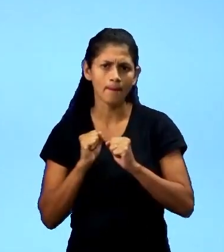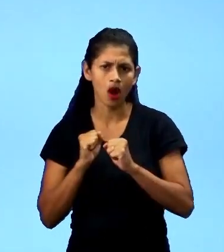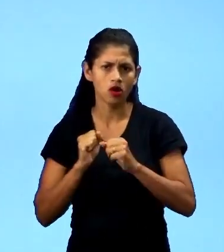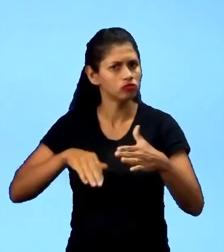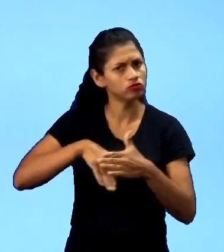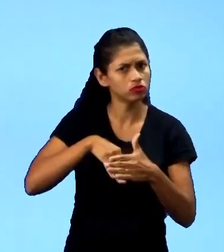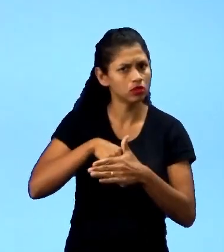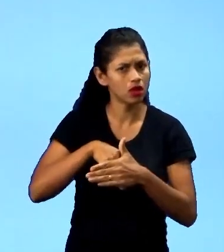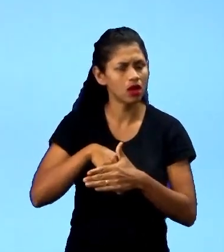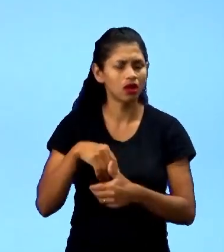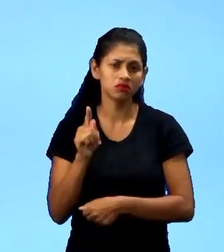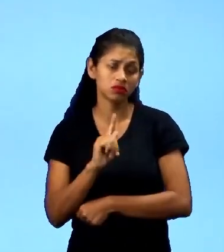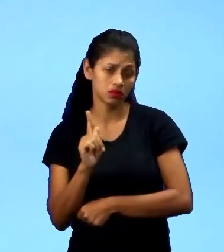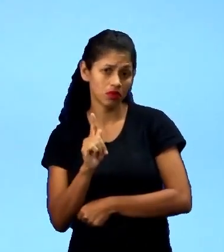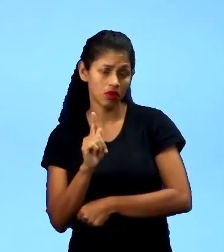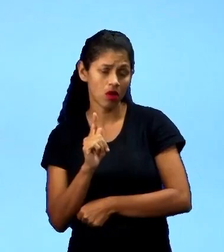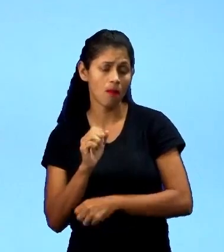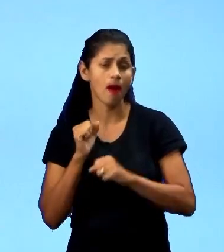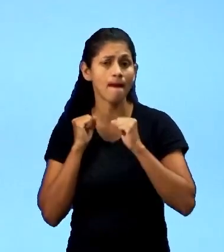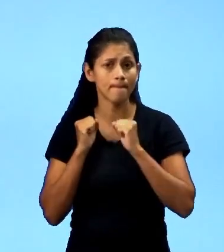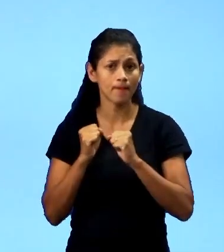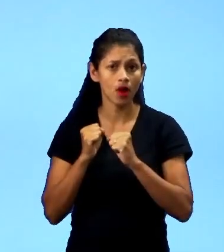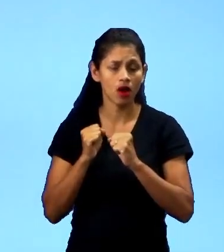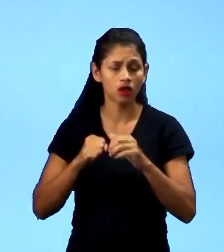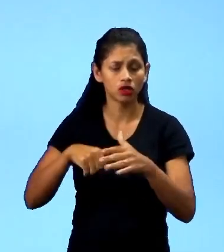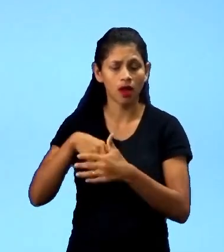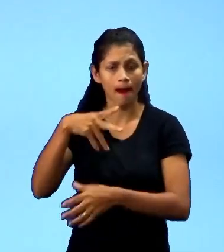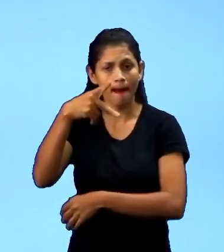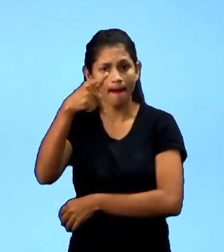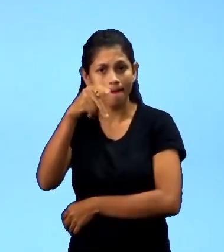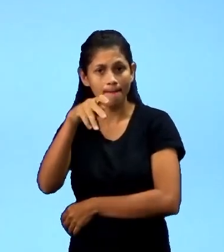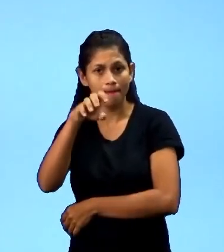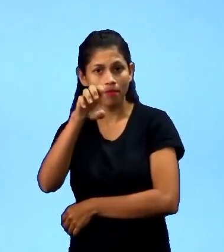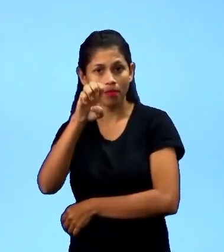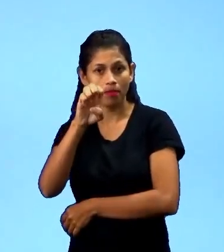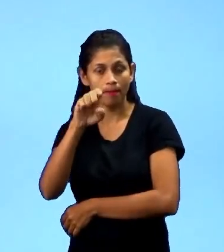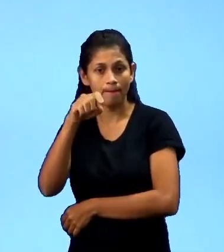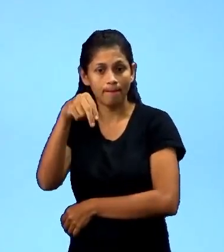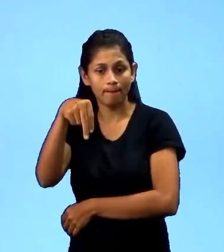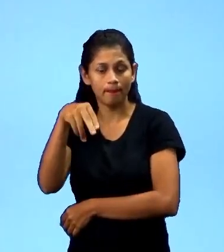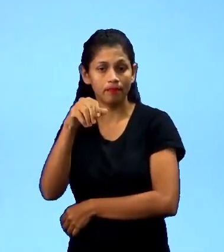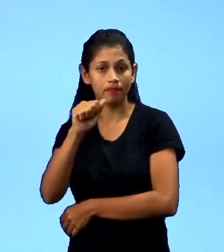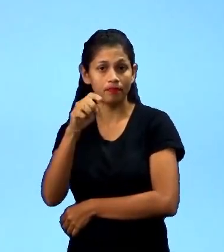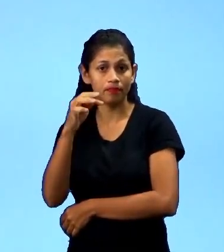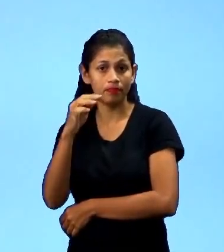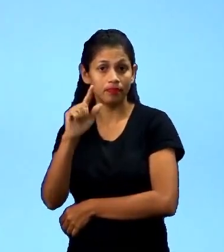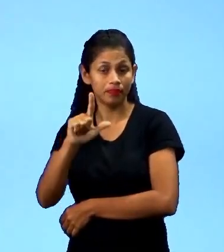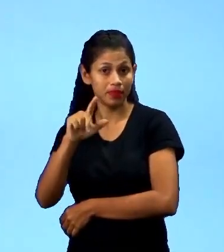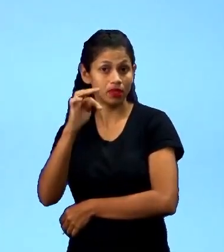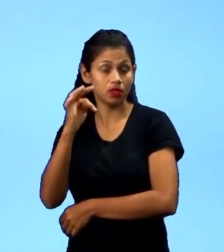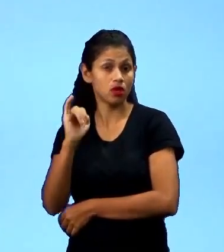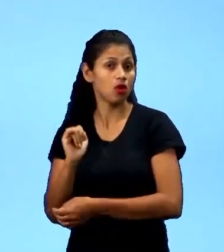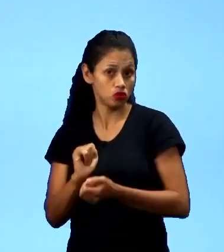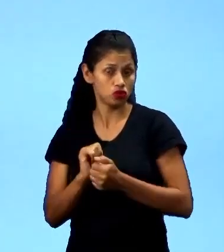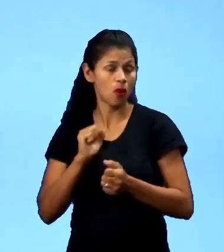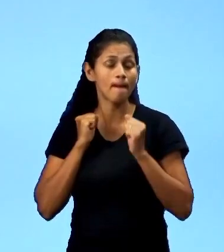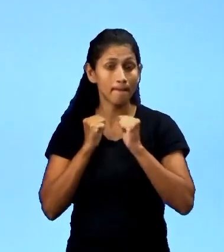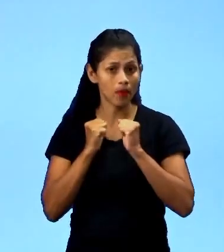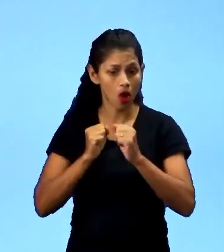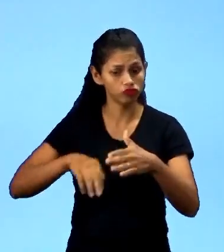Então, vai ser um defendendo o outro. Então, gente vai fazendo essas marcações. Então, toda vez que eu estiver jogando sozinho,